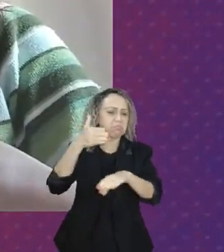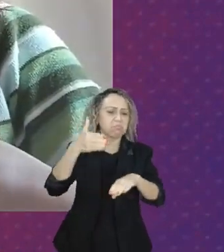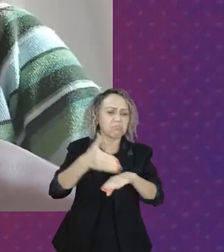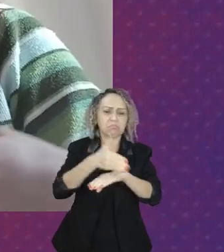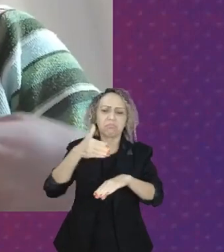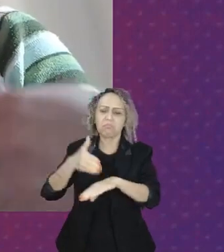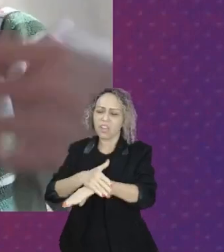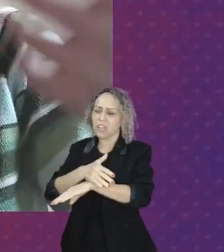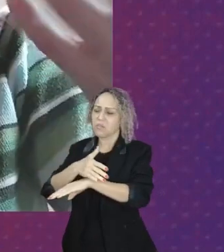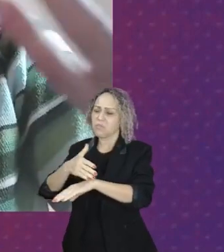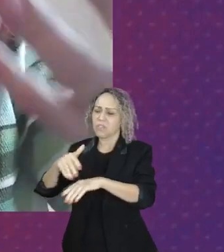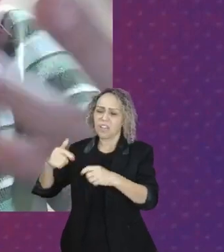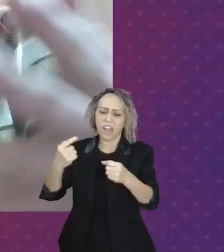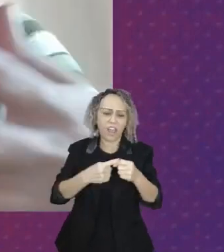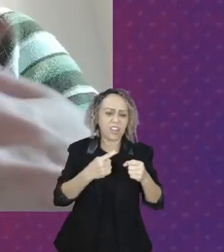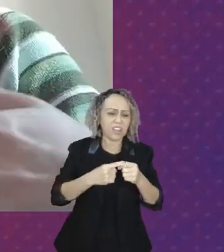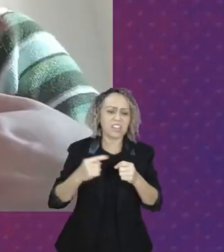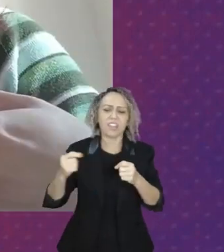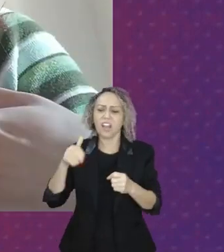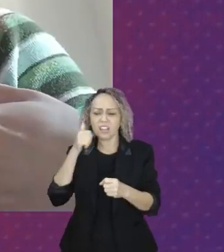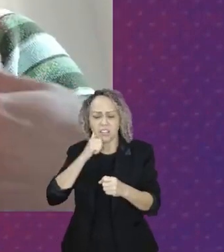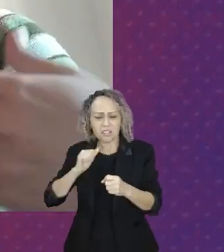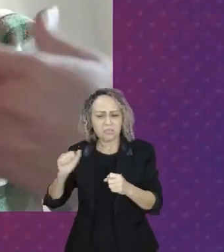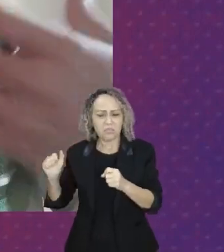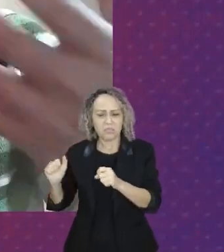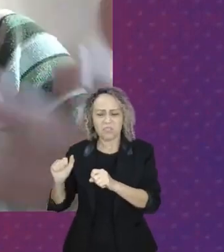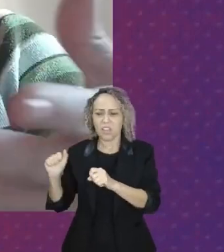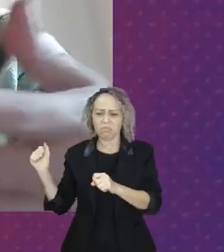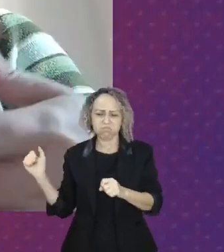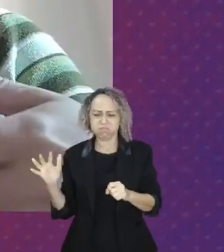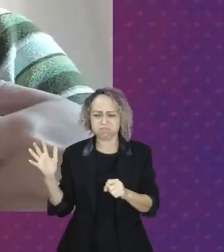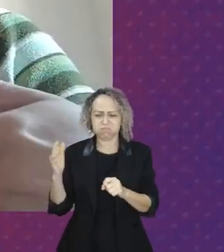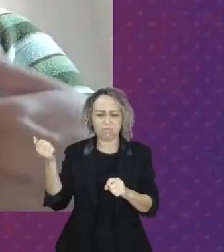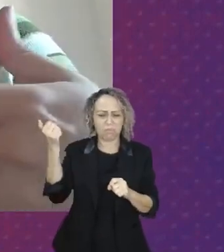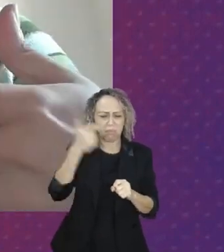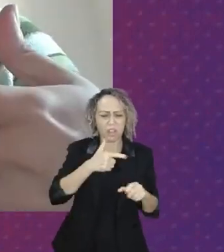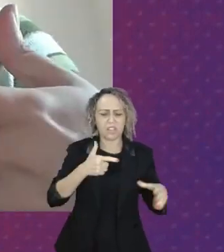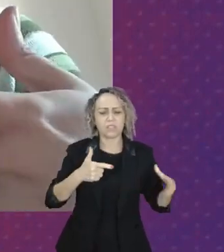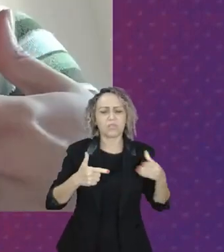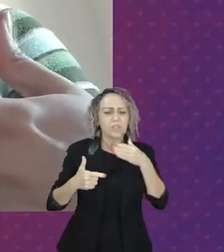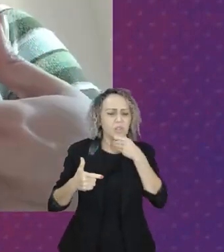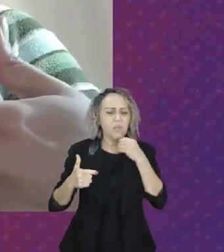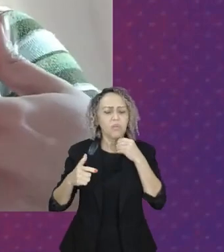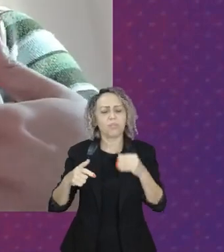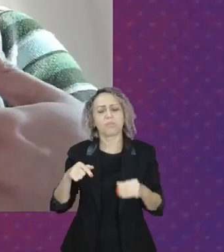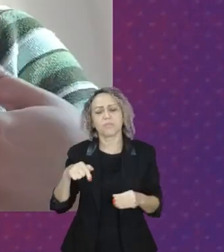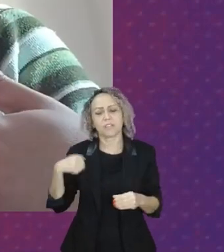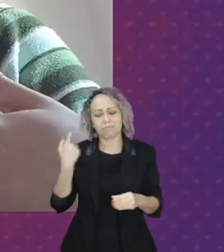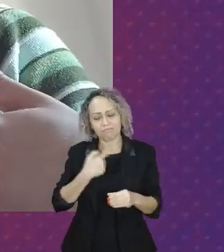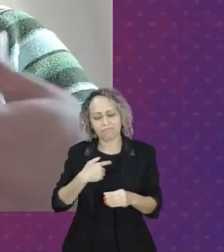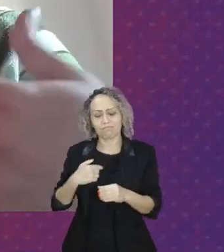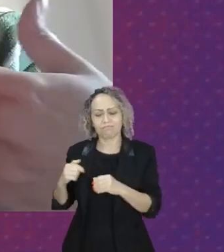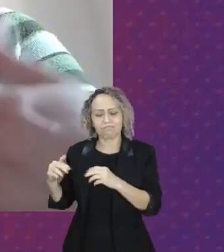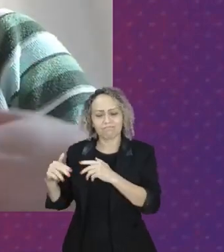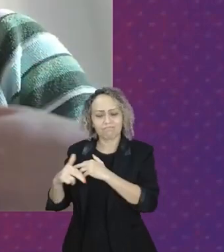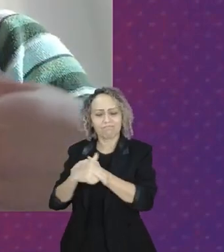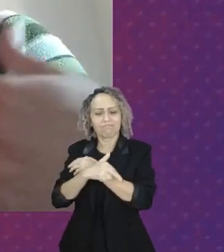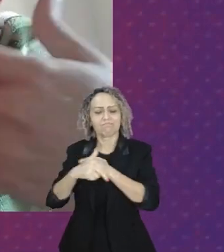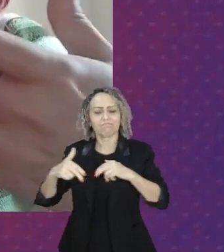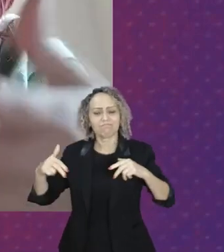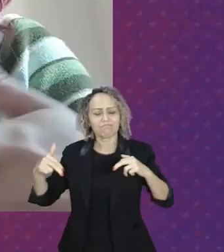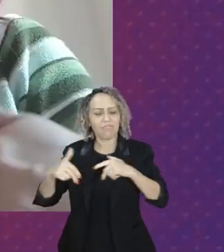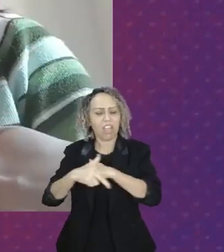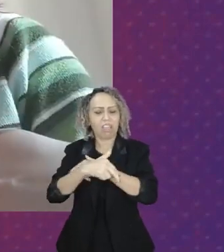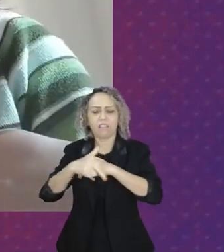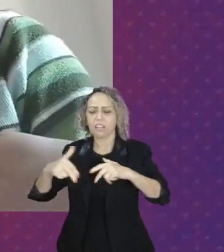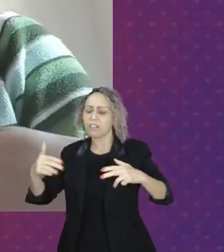as que circulam mais na cidade e se utilizam das ruas, das calçadas. Além de se locomover